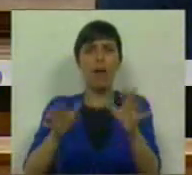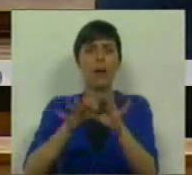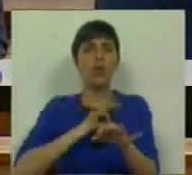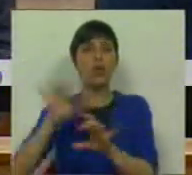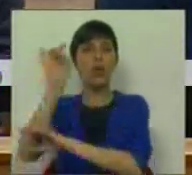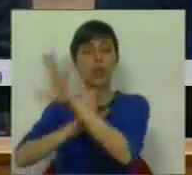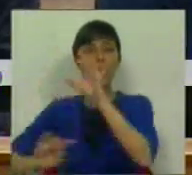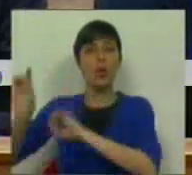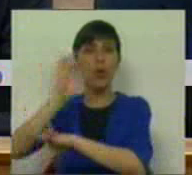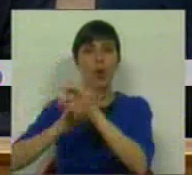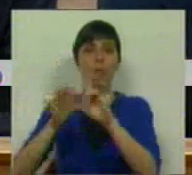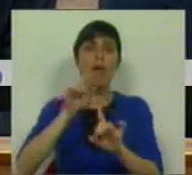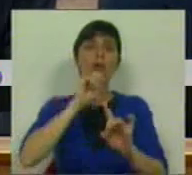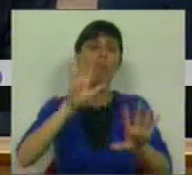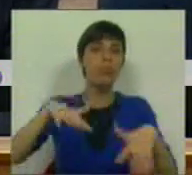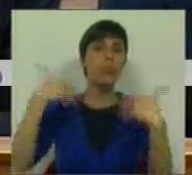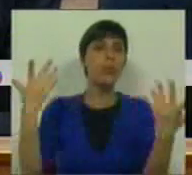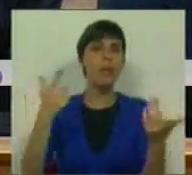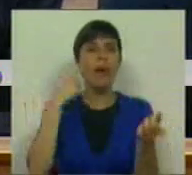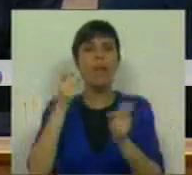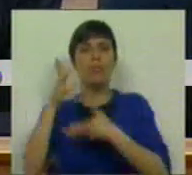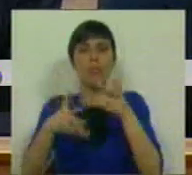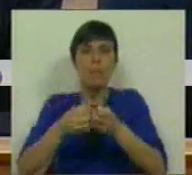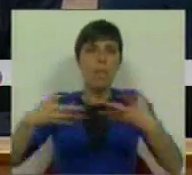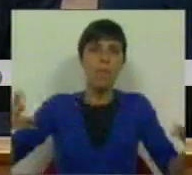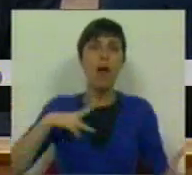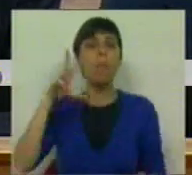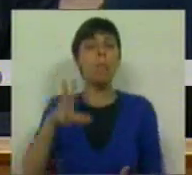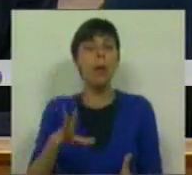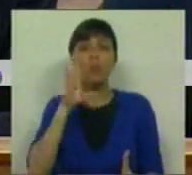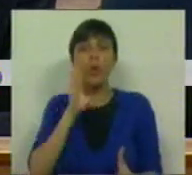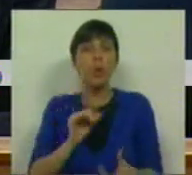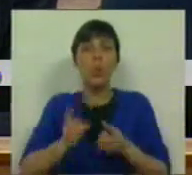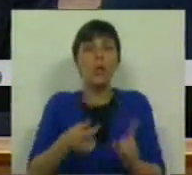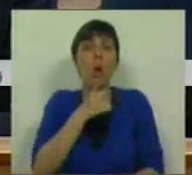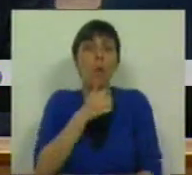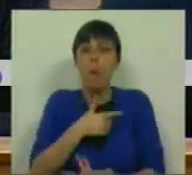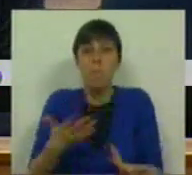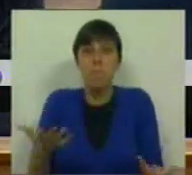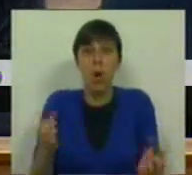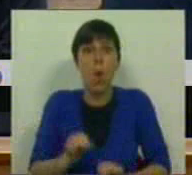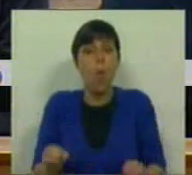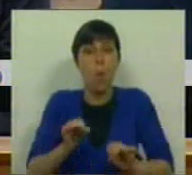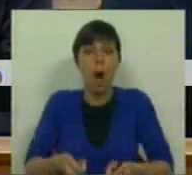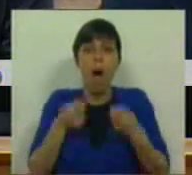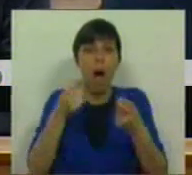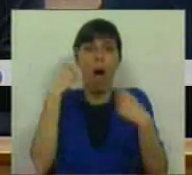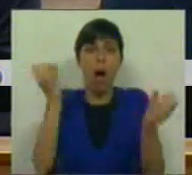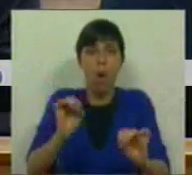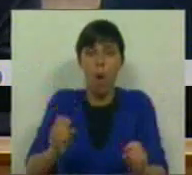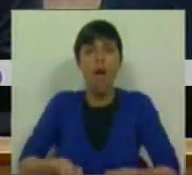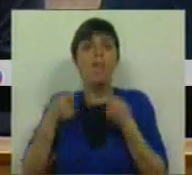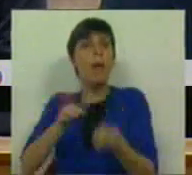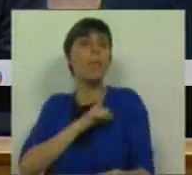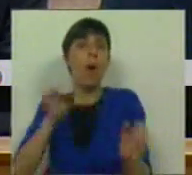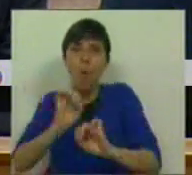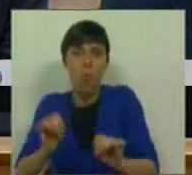Europa, sobre uma possibilidade de reindustrializar o país, não se sabe exatamente como, porque não há investimento público, porque não há